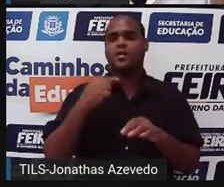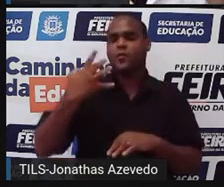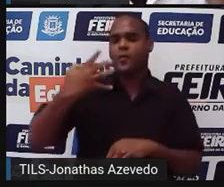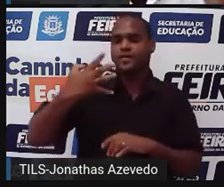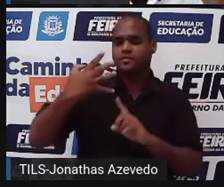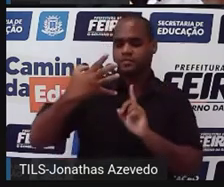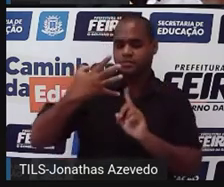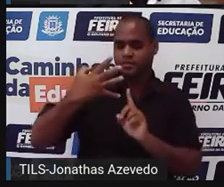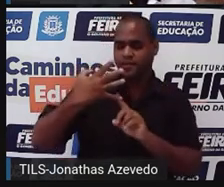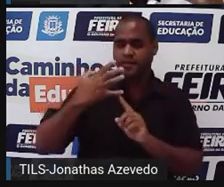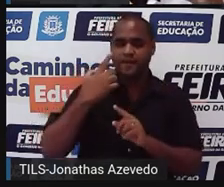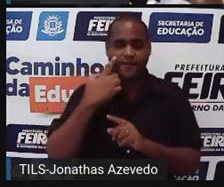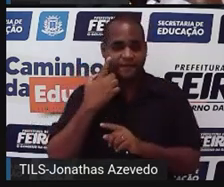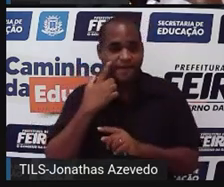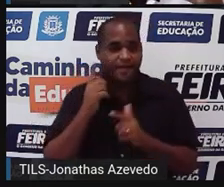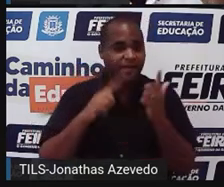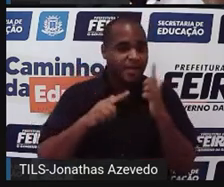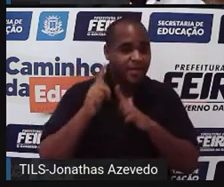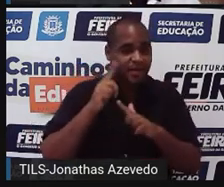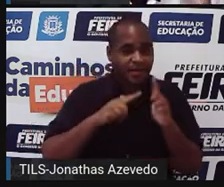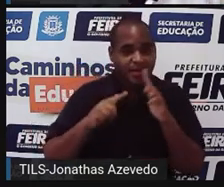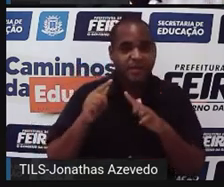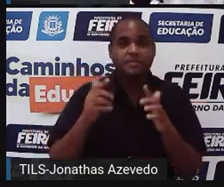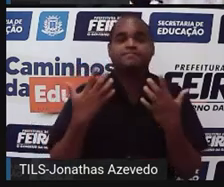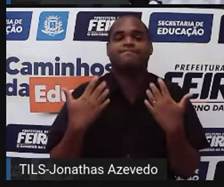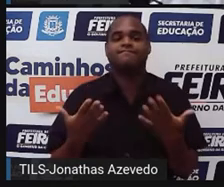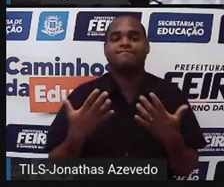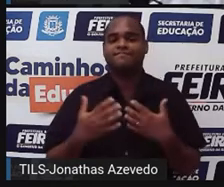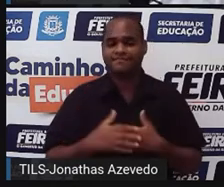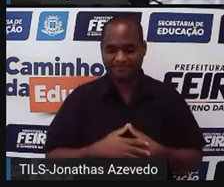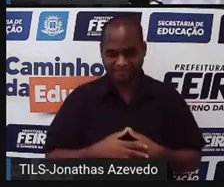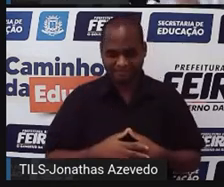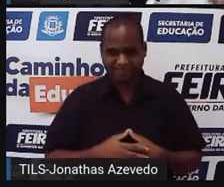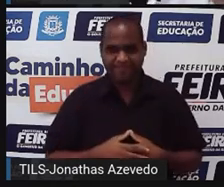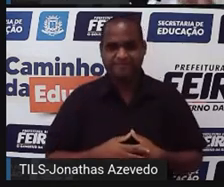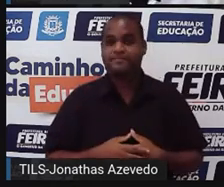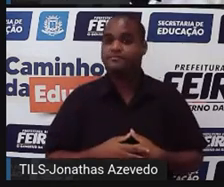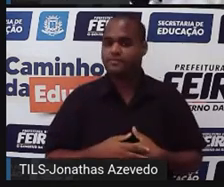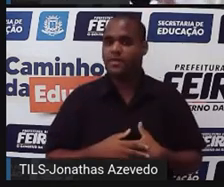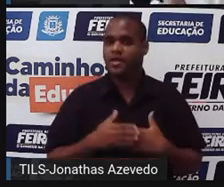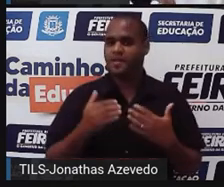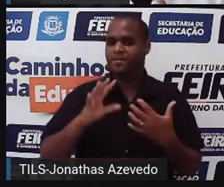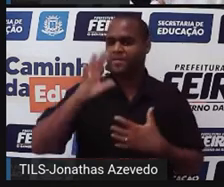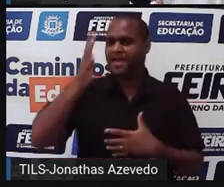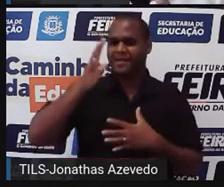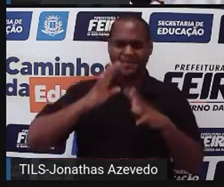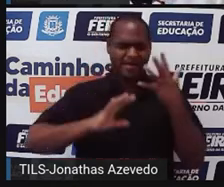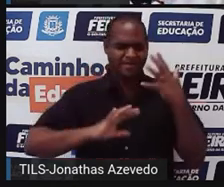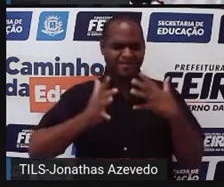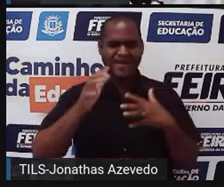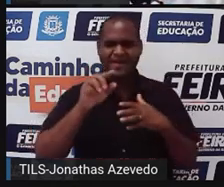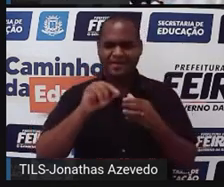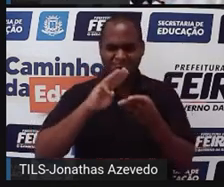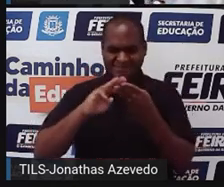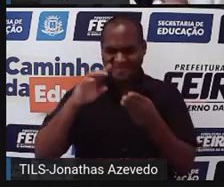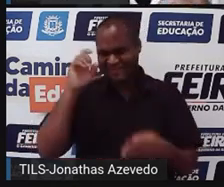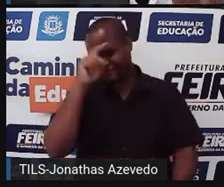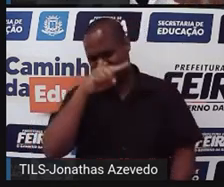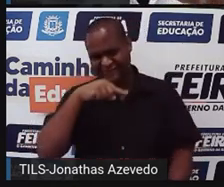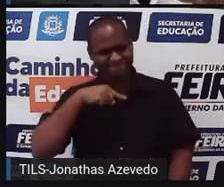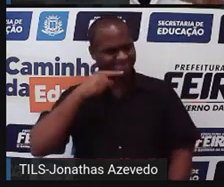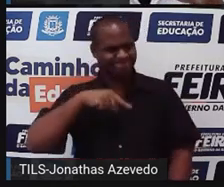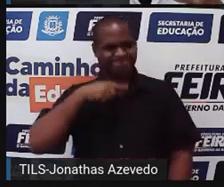passo é a verificação. Então, a partir de hoje, qualquer problema que você receber de matemática pra resolver,